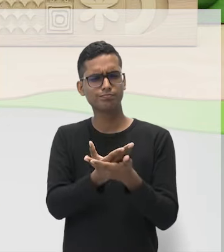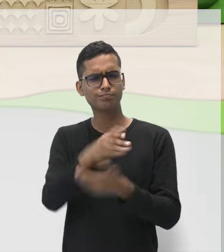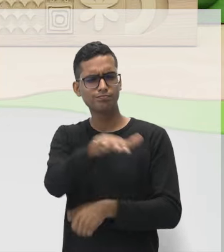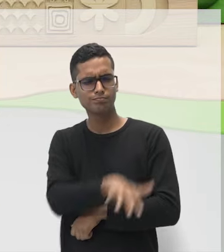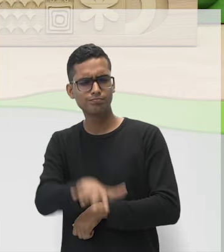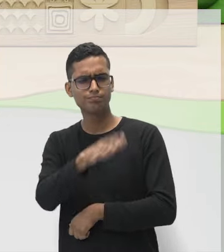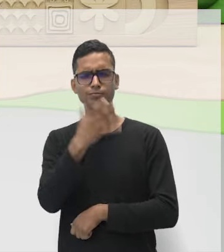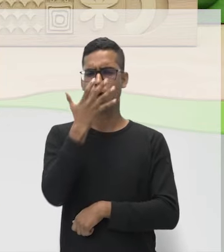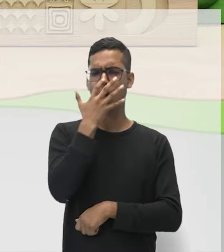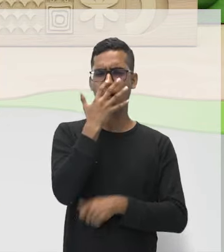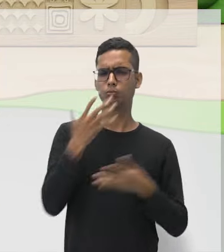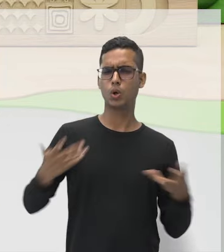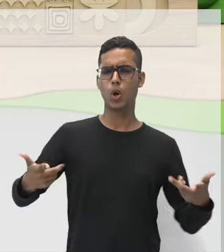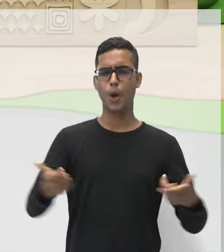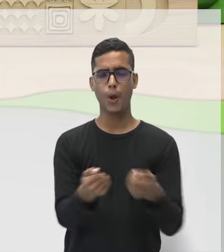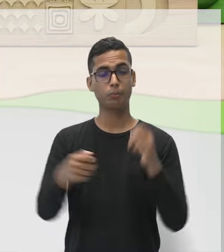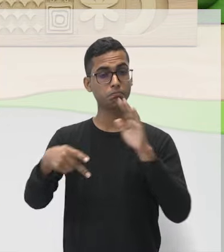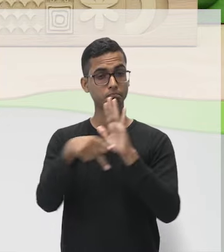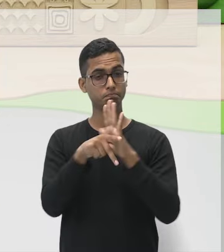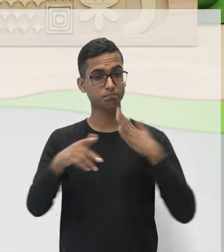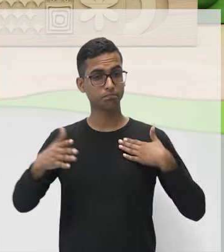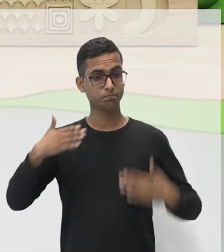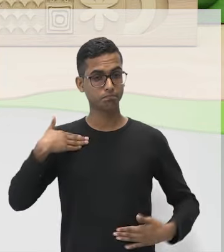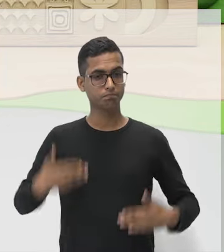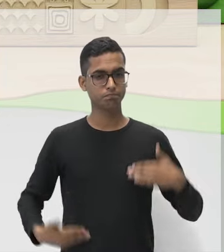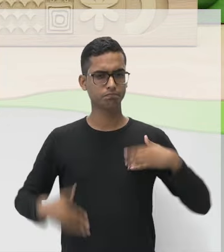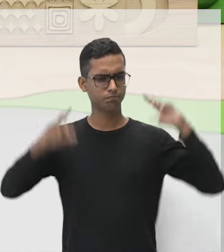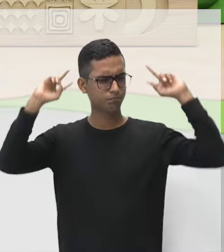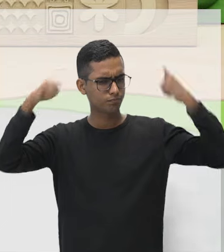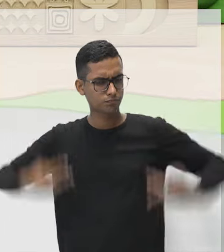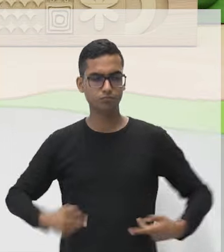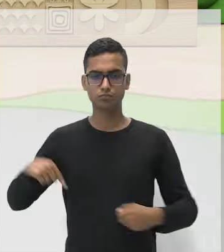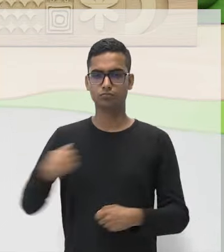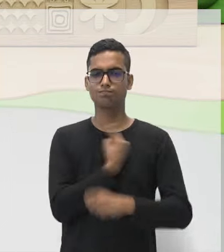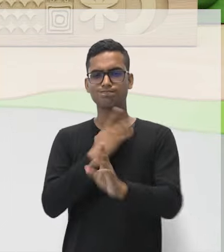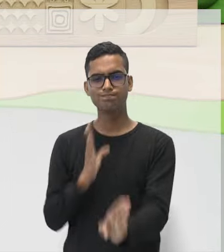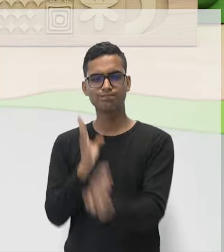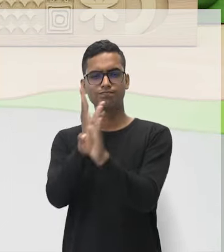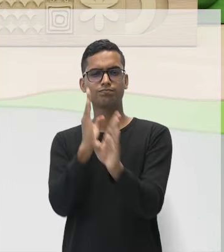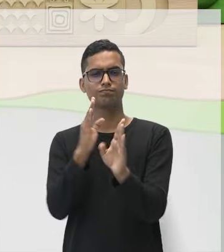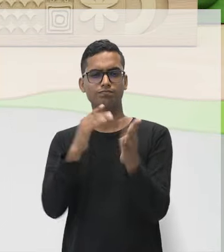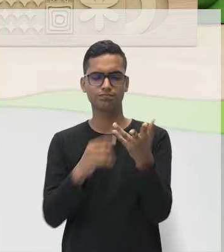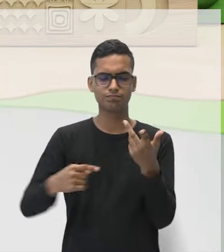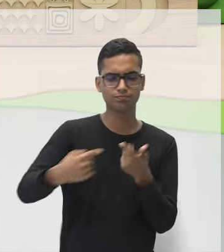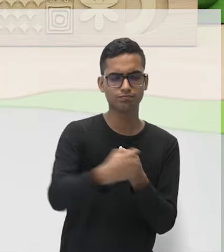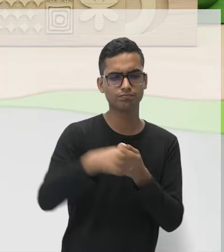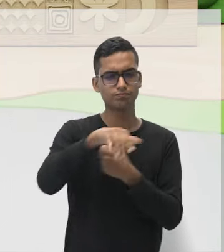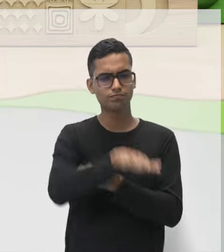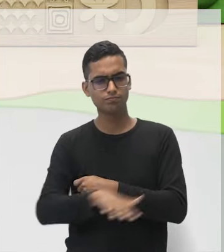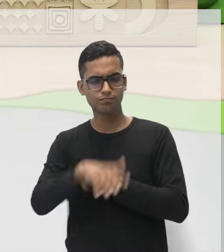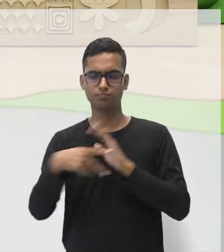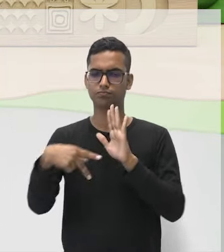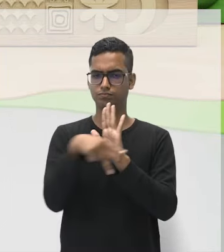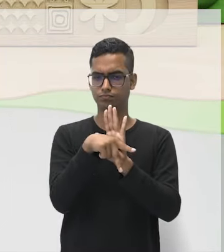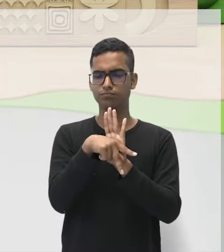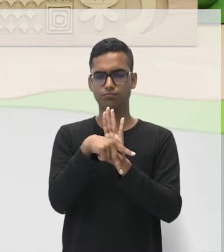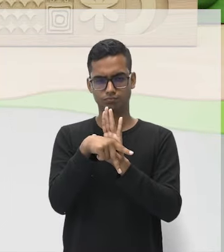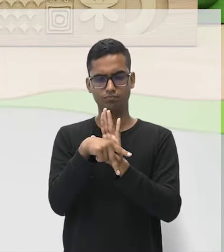fascinante pelo corpo humano para desvendar os segredos do sistema muscular.